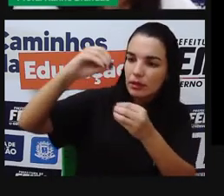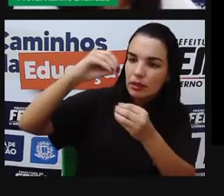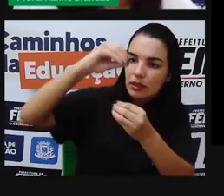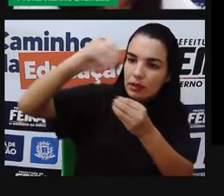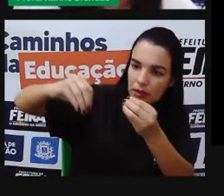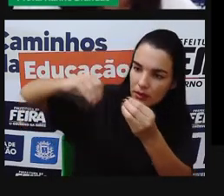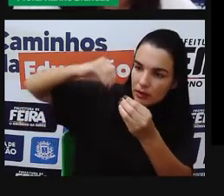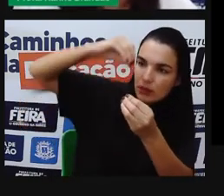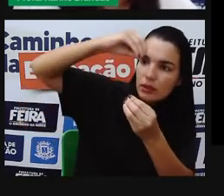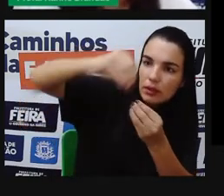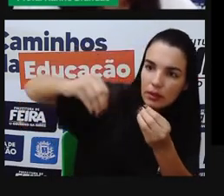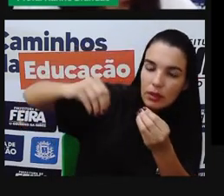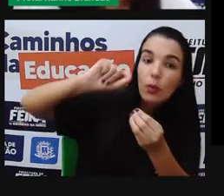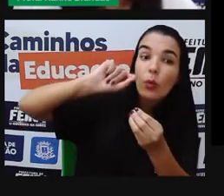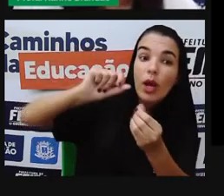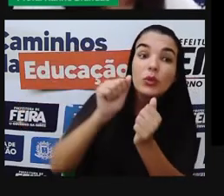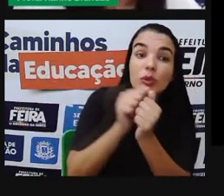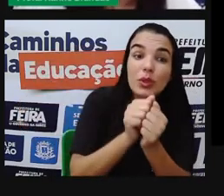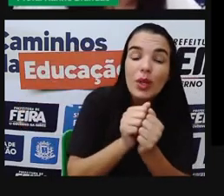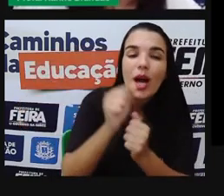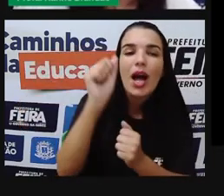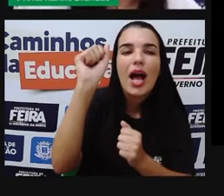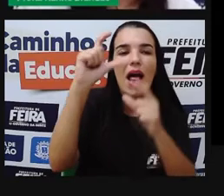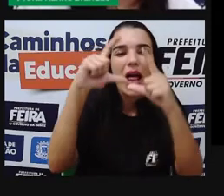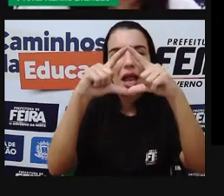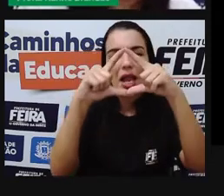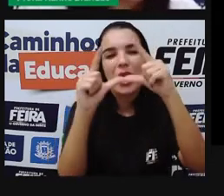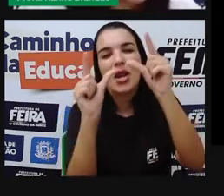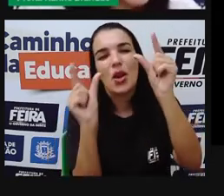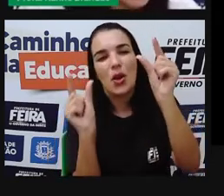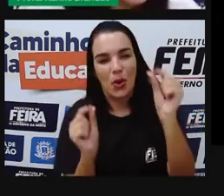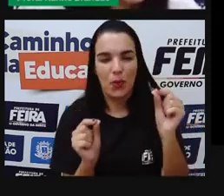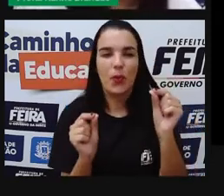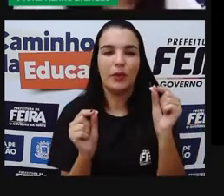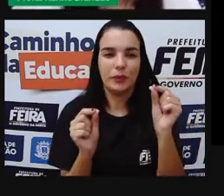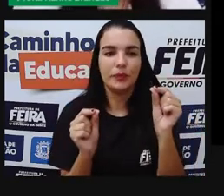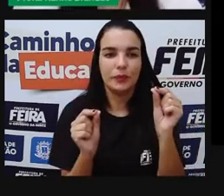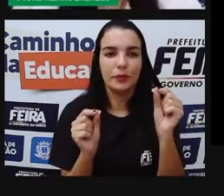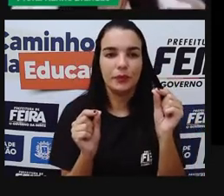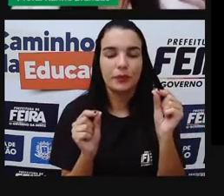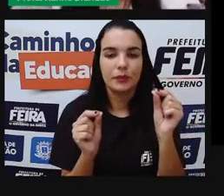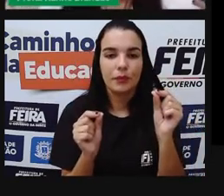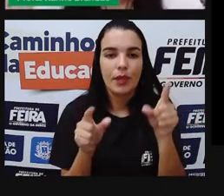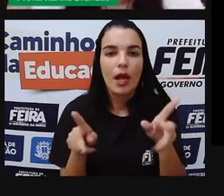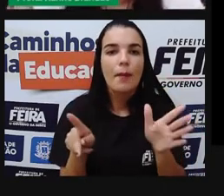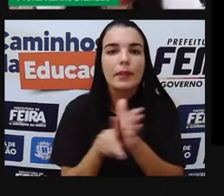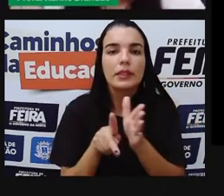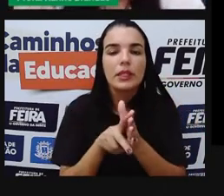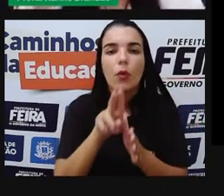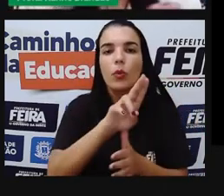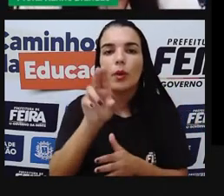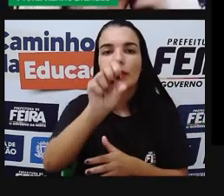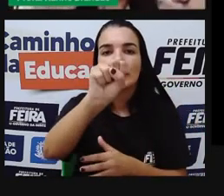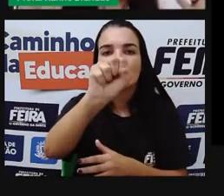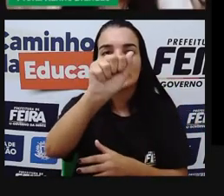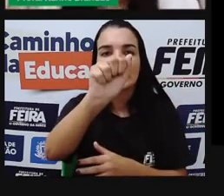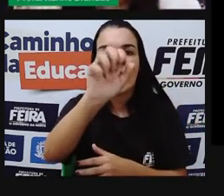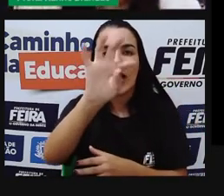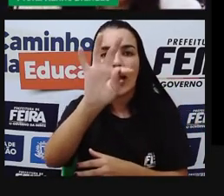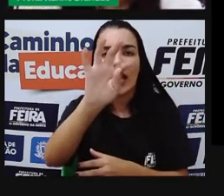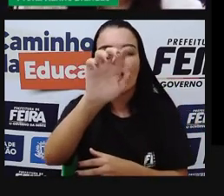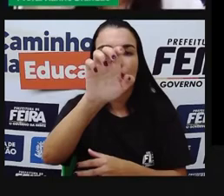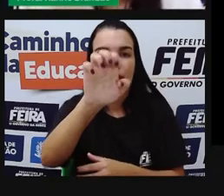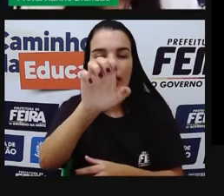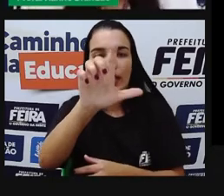natural, que é a nossa Lua, né? A Lua é o nosso satélite natural. O que é um satélite natural? É um corpo